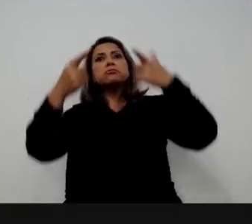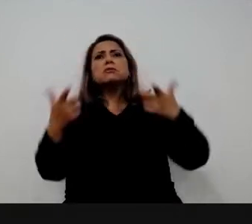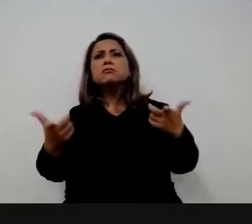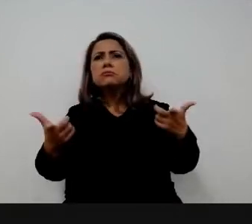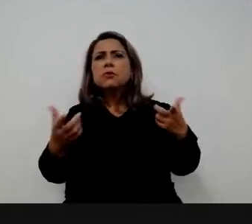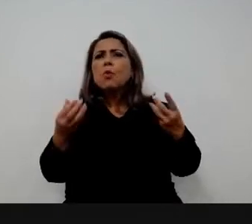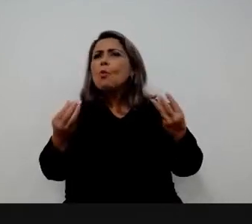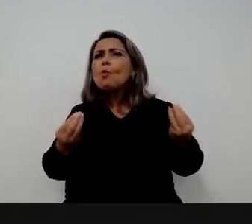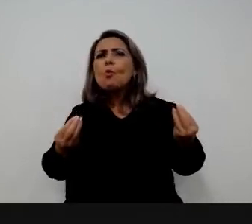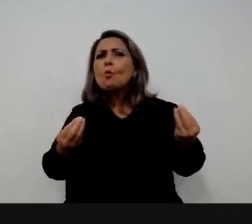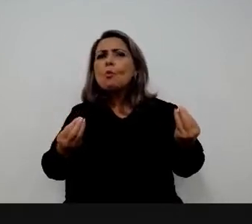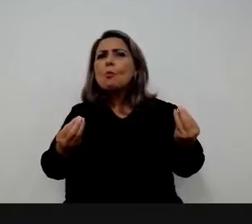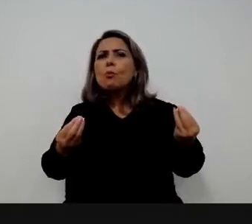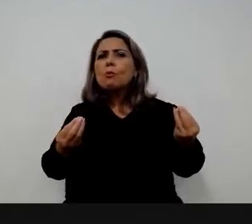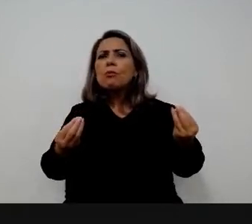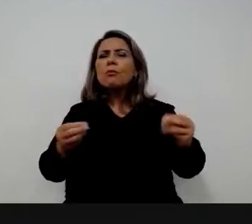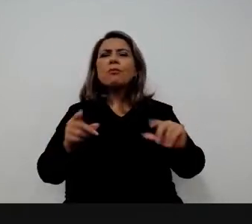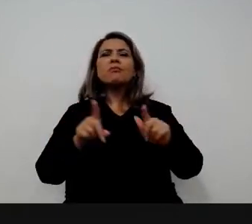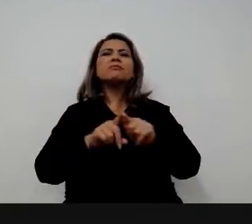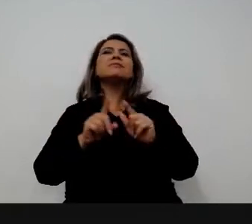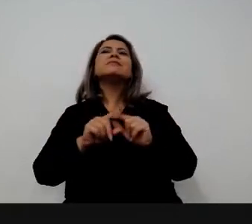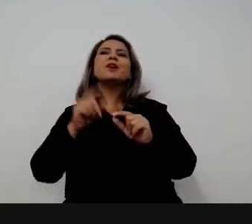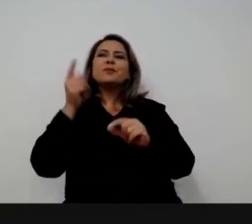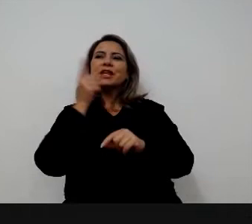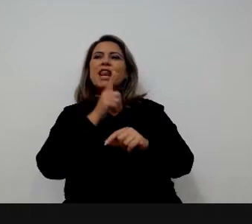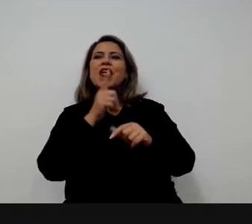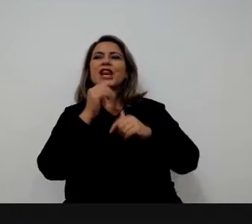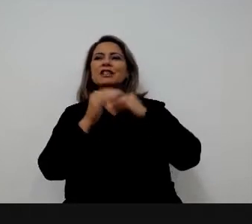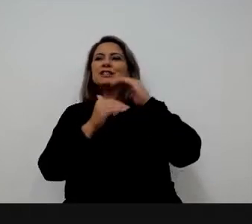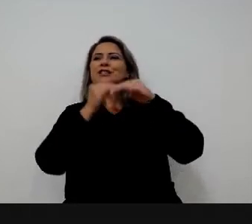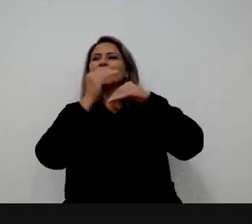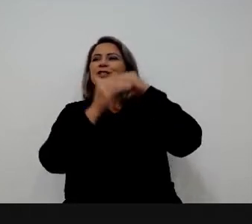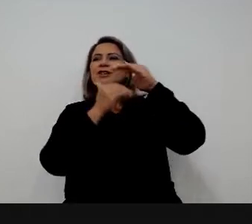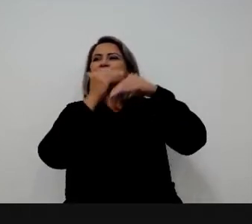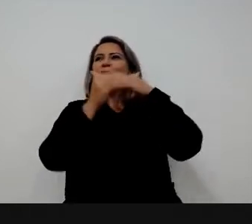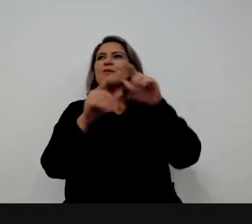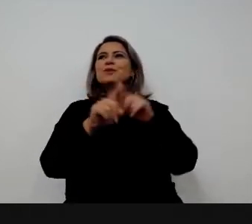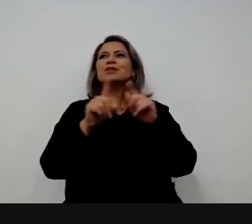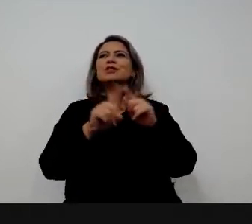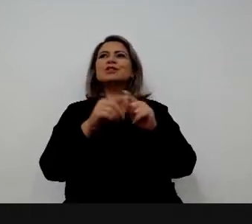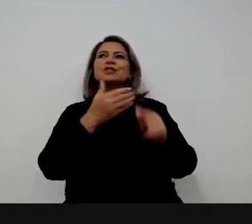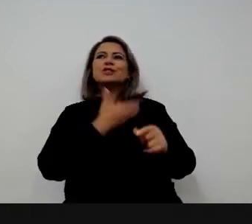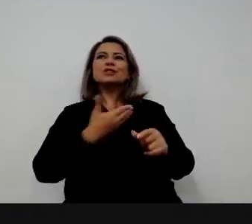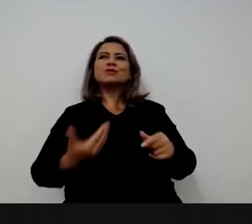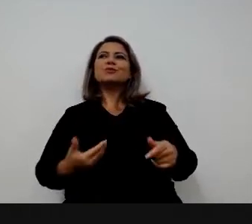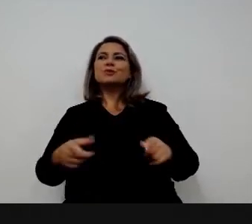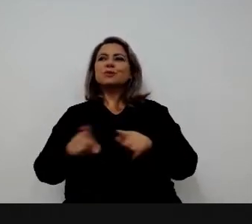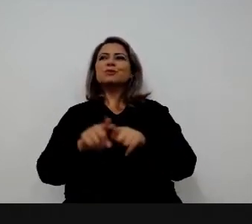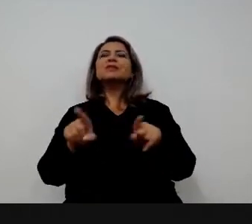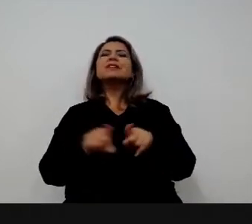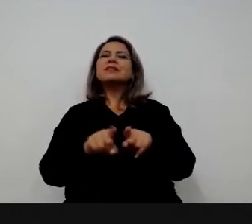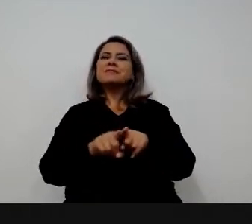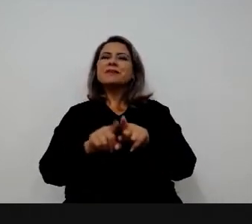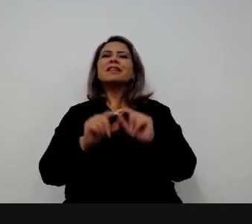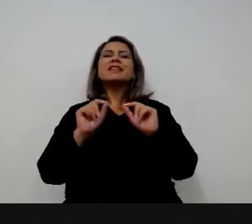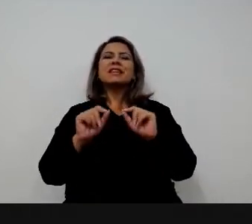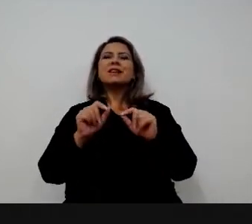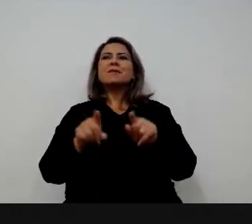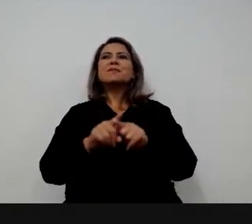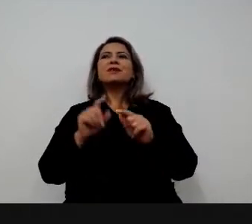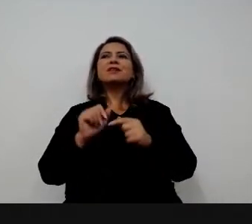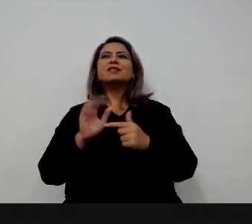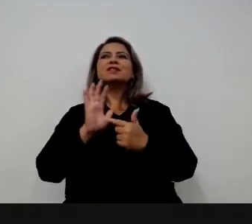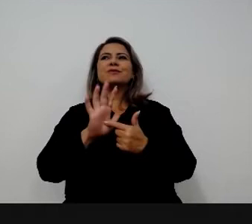Ela conseguiu porque ela consegue sair do Serviço Público Federal e conseguir também chegar